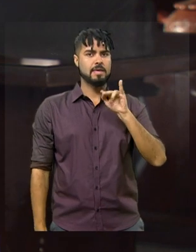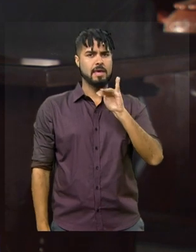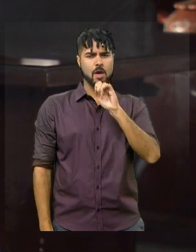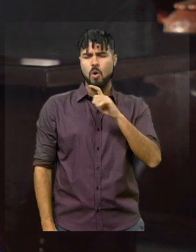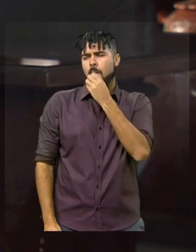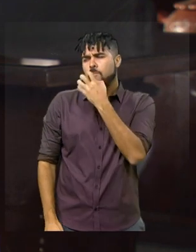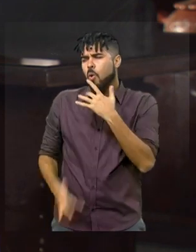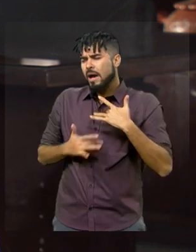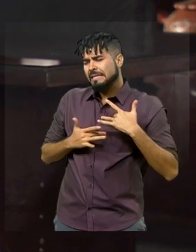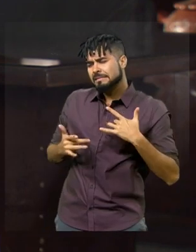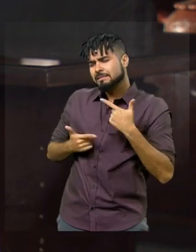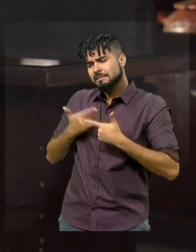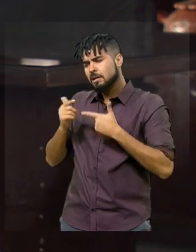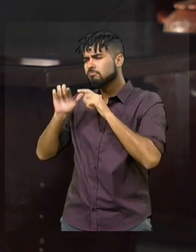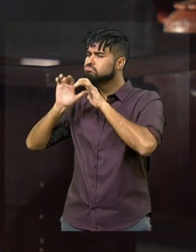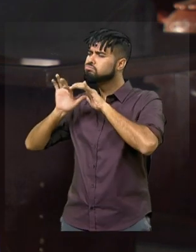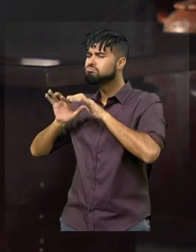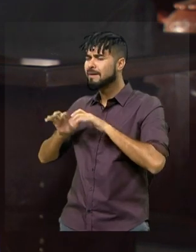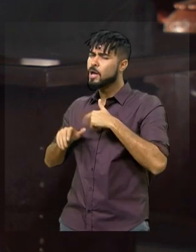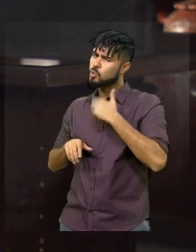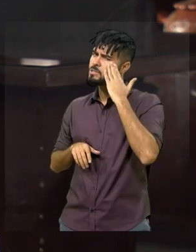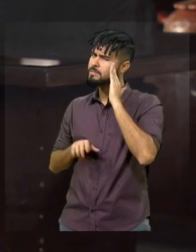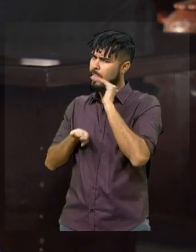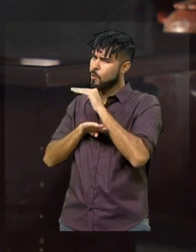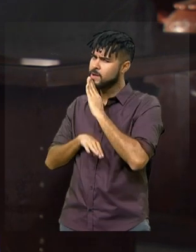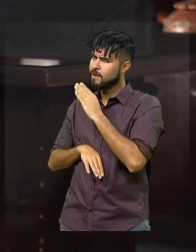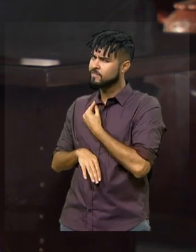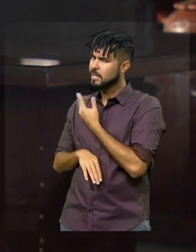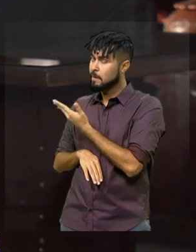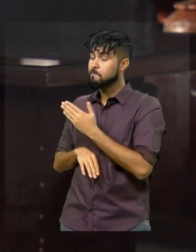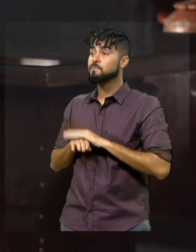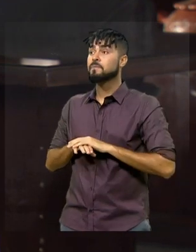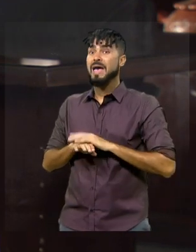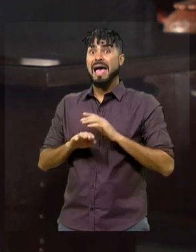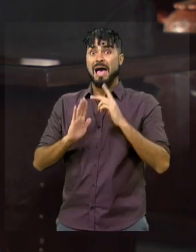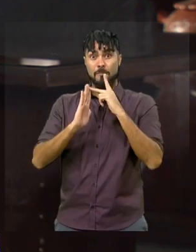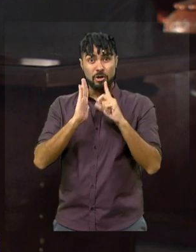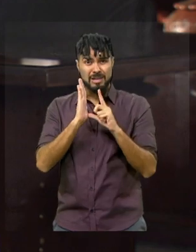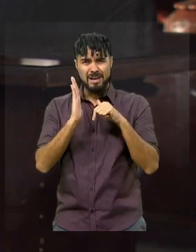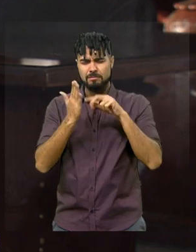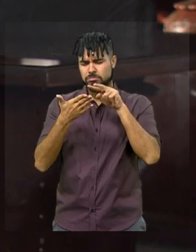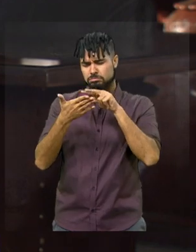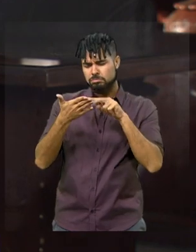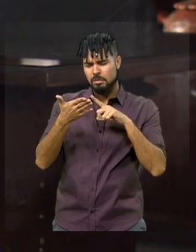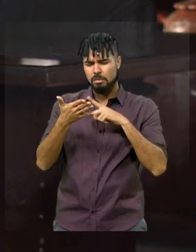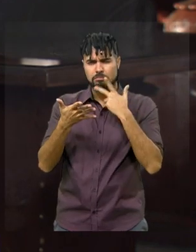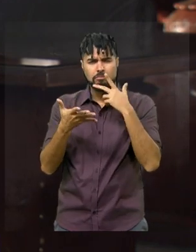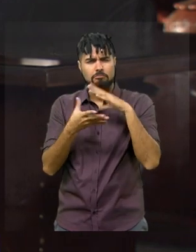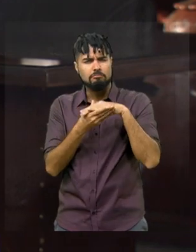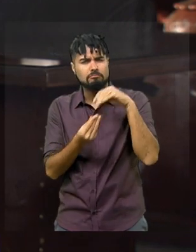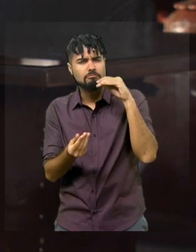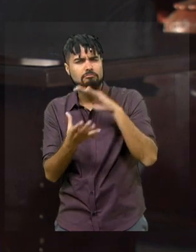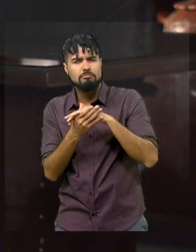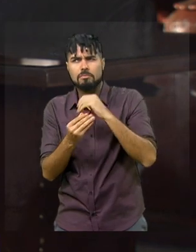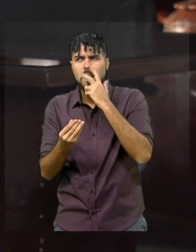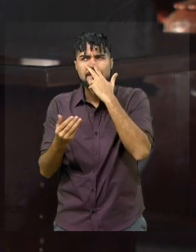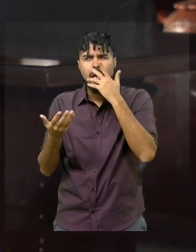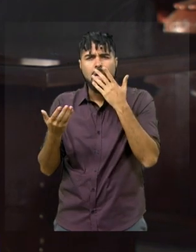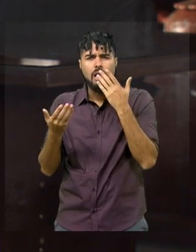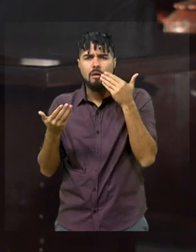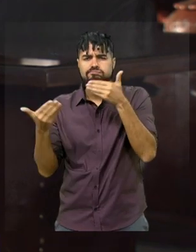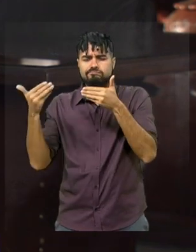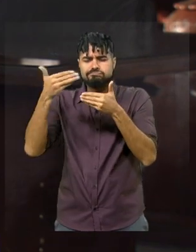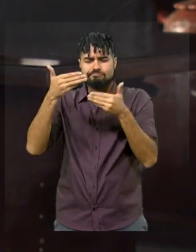sei que o senador tinha, eu vi que o projeto, ele estava realmente muito abstrato. Ele era quase um Frankenstein.